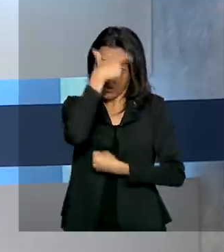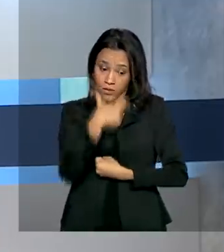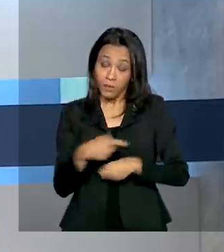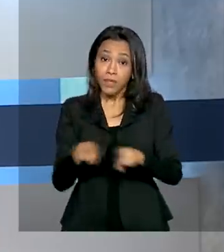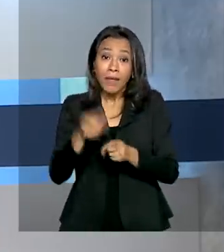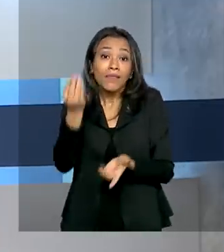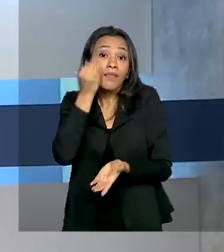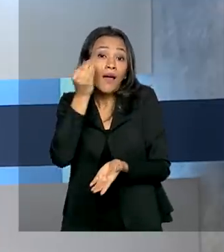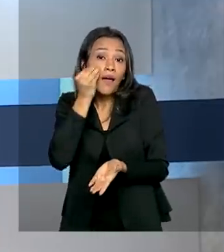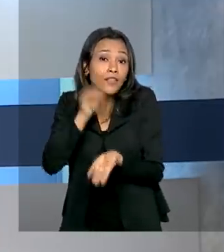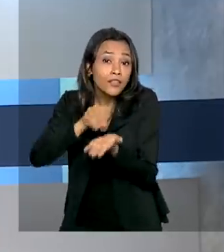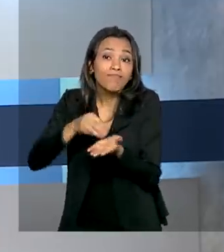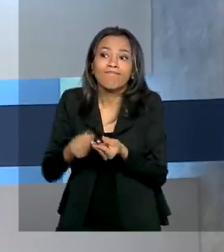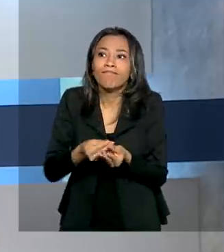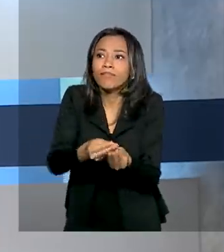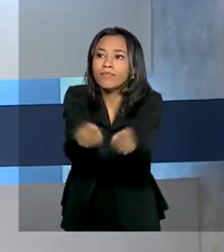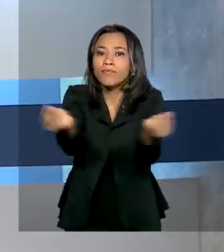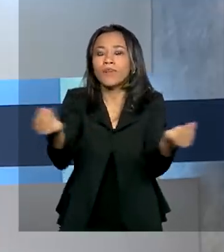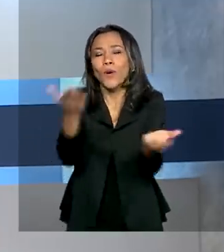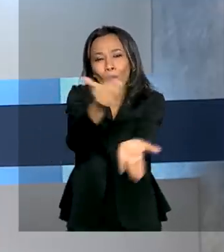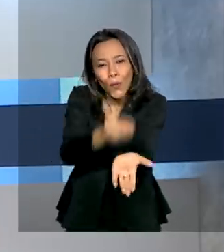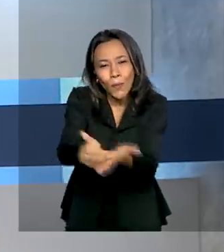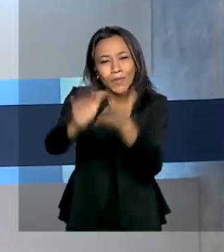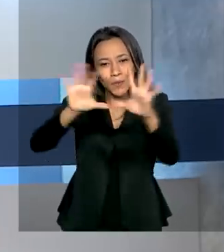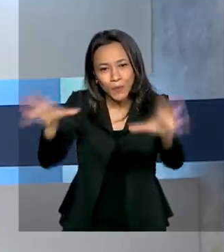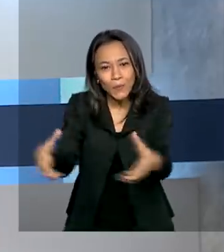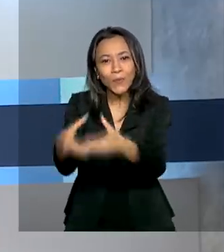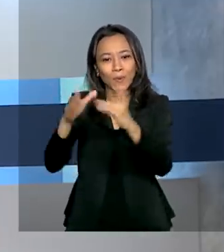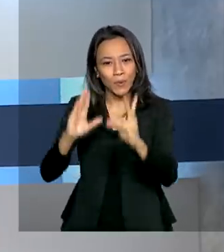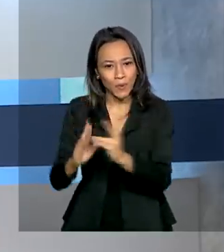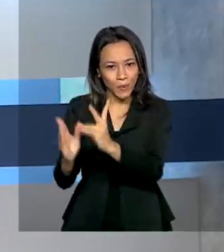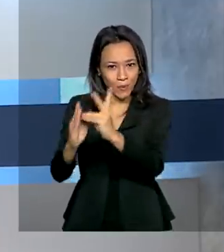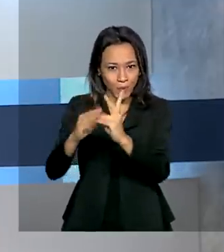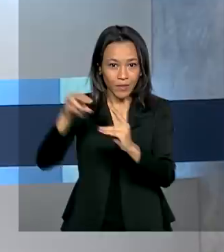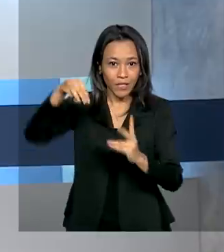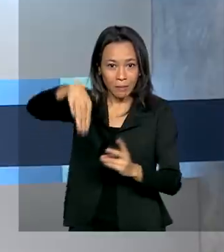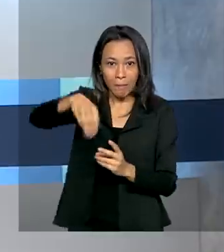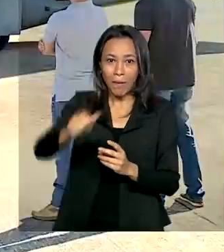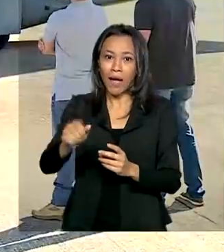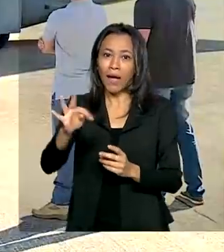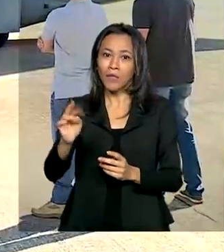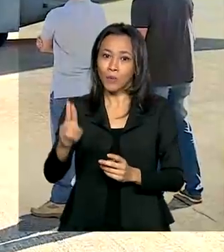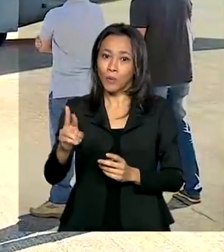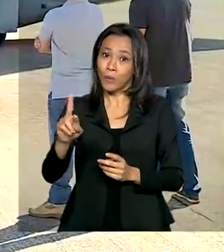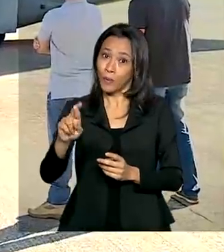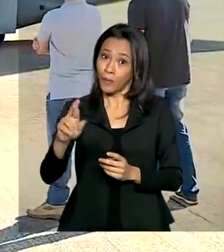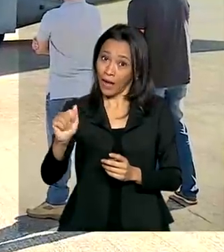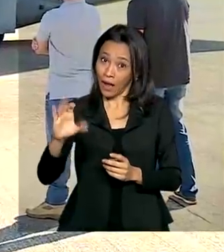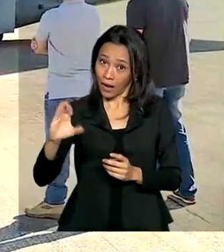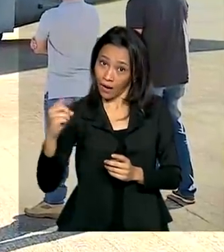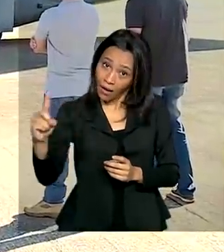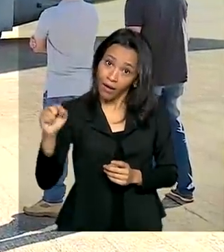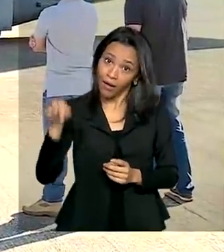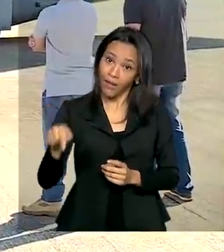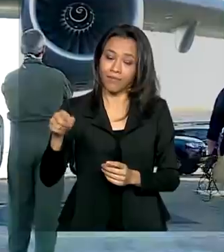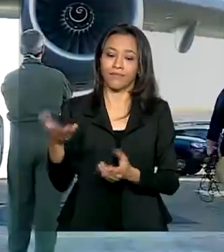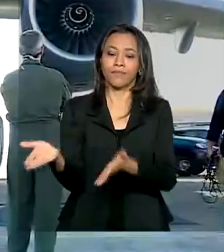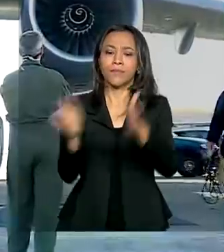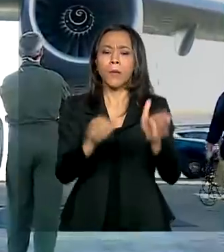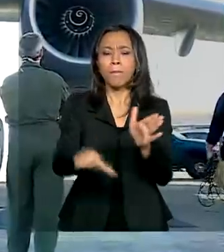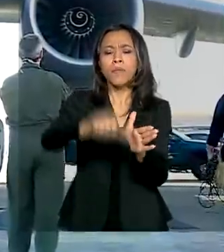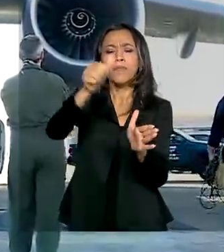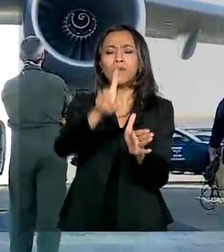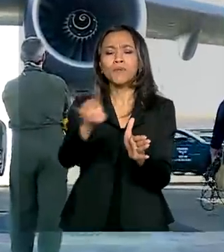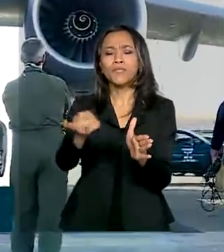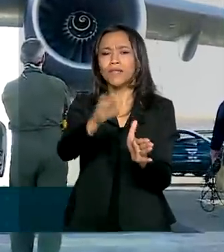a doença. O trabalho começou pela comunidade Yanomami de Maturacá. No primeiro dia de expedição, a